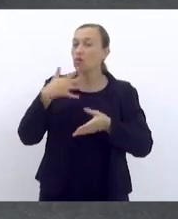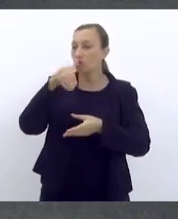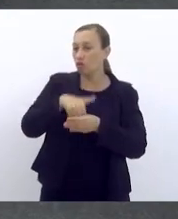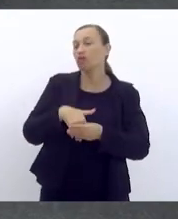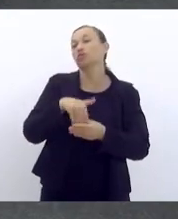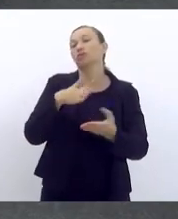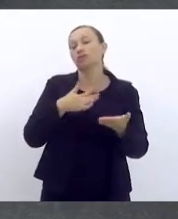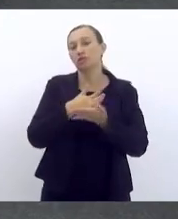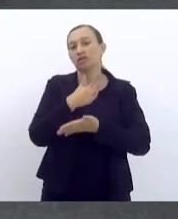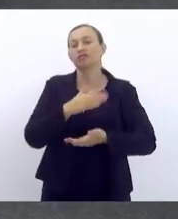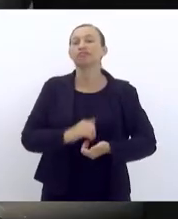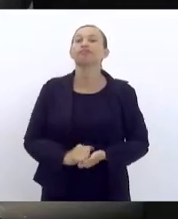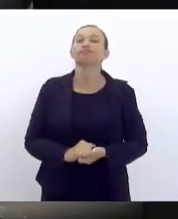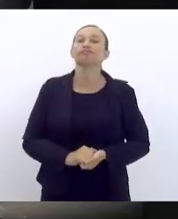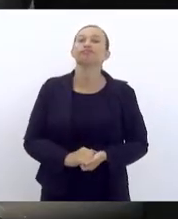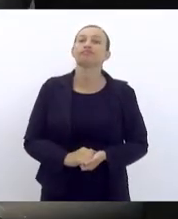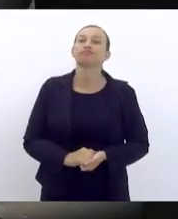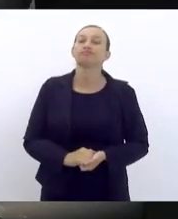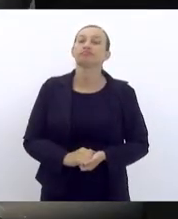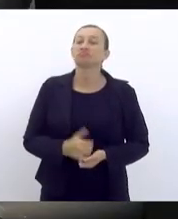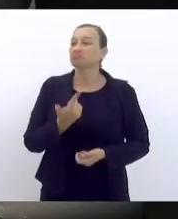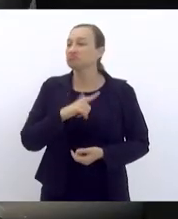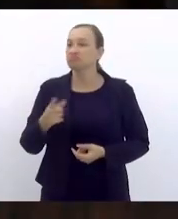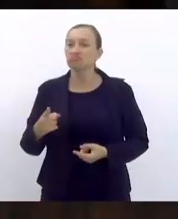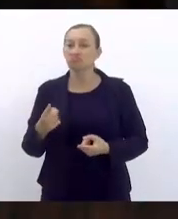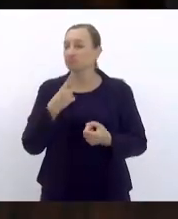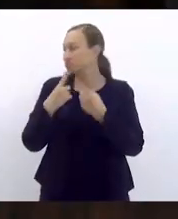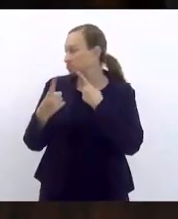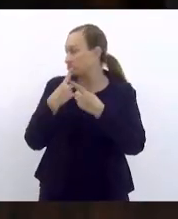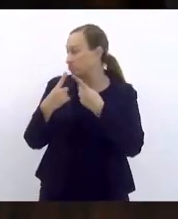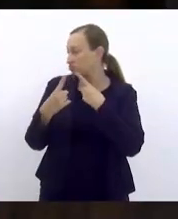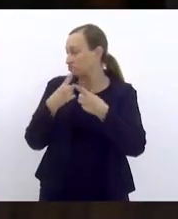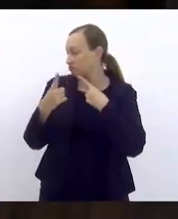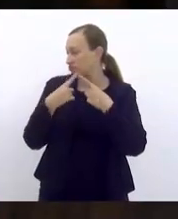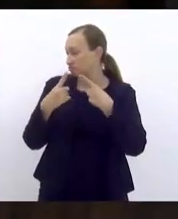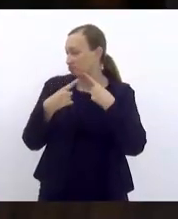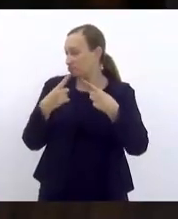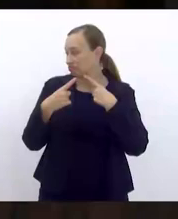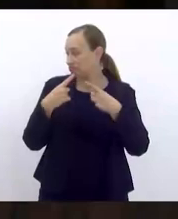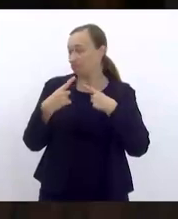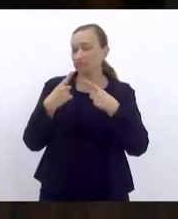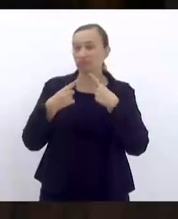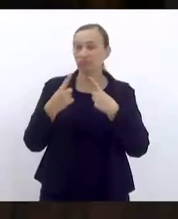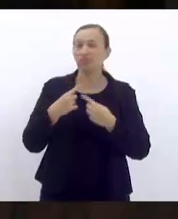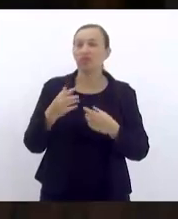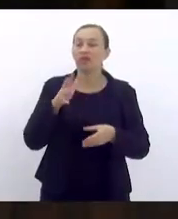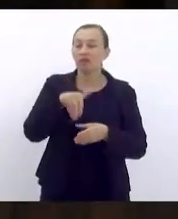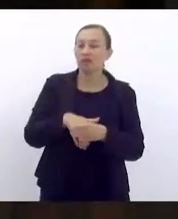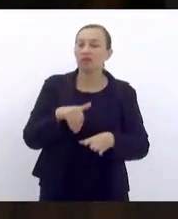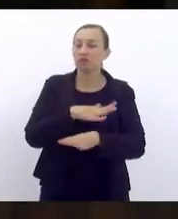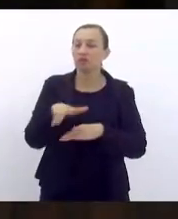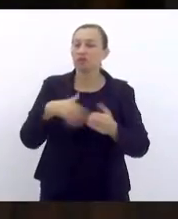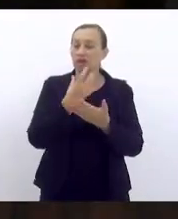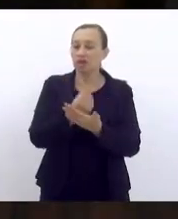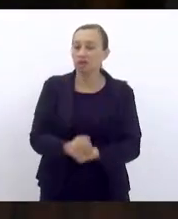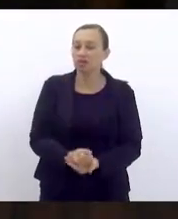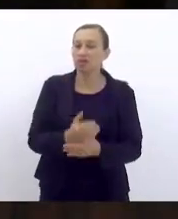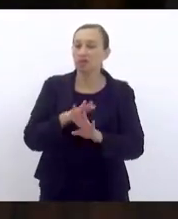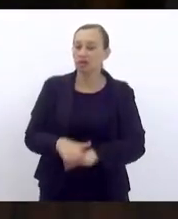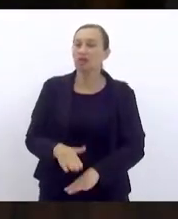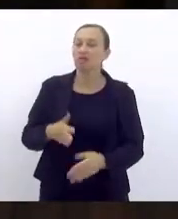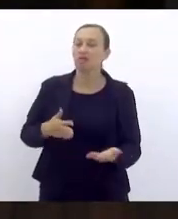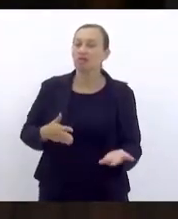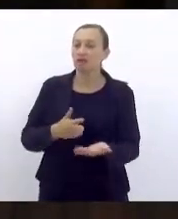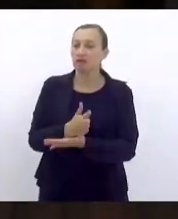favorável. Não havendo mais quem queira discutir encerrada a discussão em votação. Os senhores que aprovam permanecem como estão